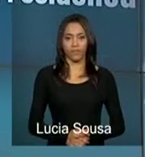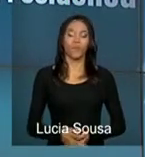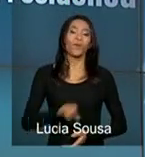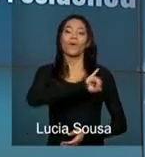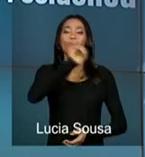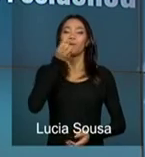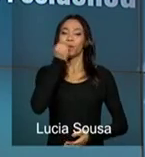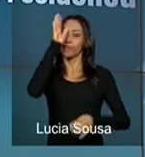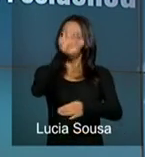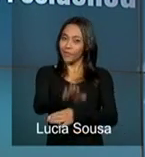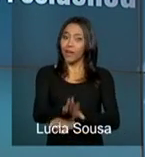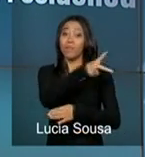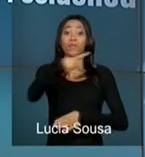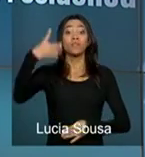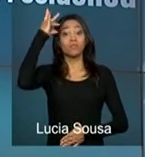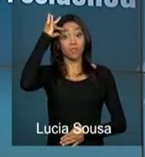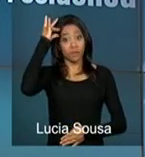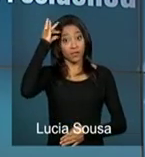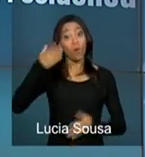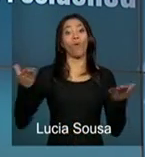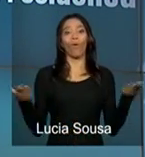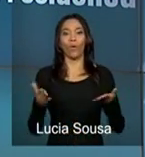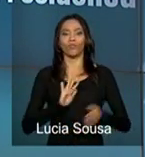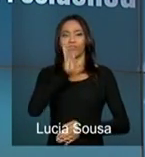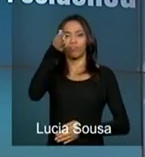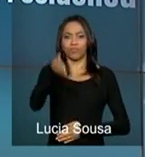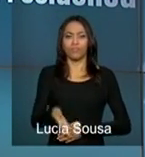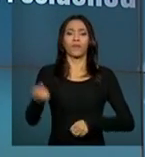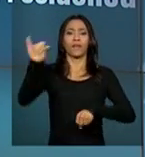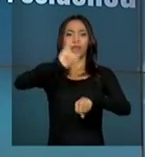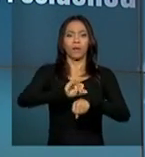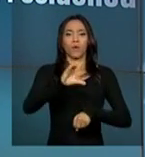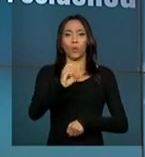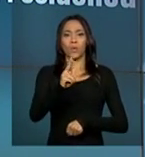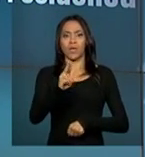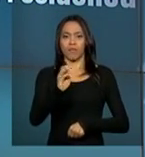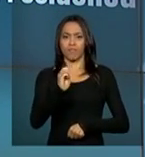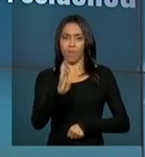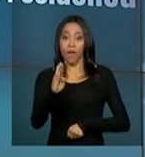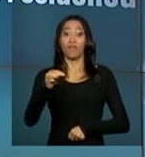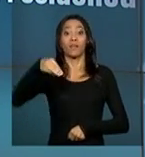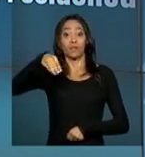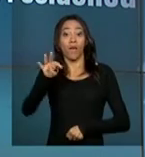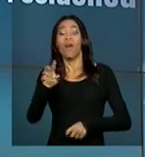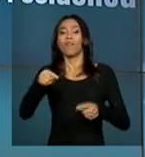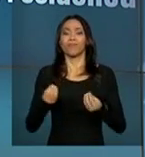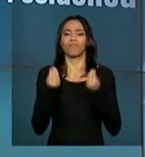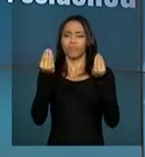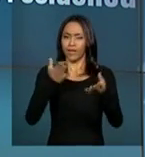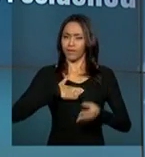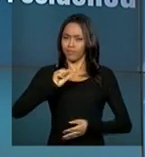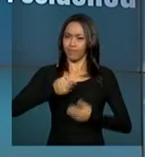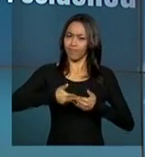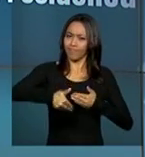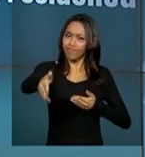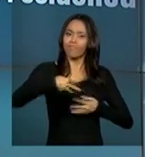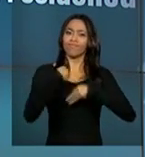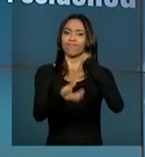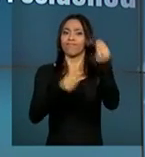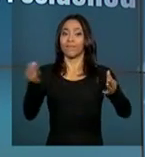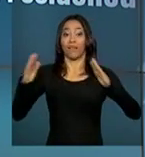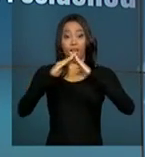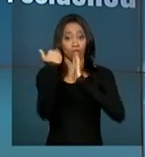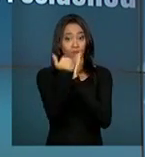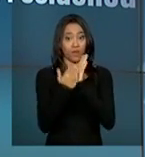Olá, boa tarde. A presidenta Dilma Rousseff está hoje em Cuiabá, capital do Mato Grosso. Ela vai entregar daqui a pouco moradias do programa Minha Casa